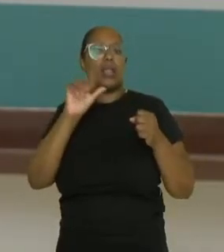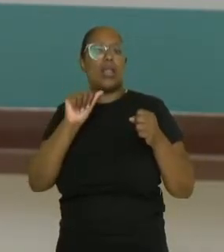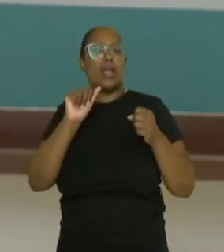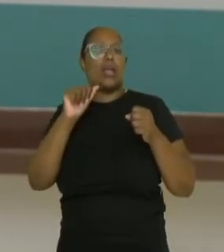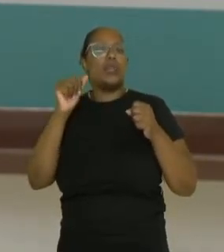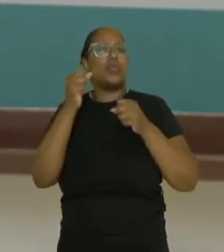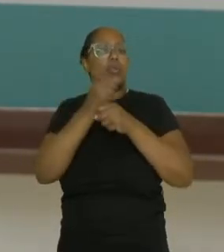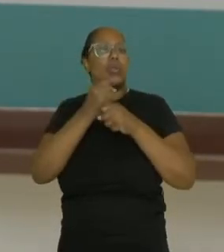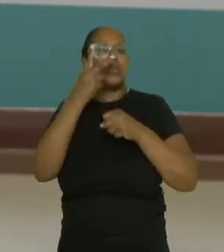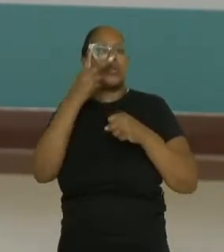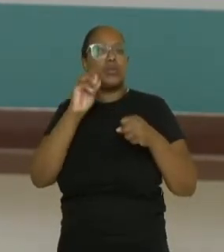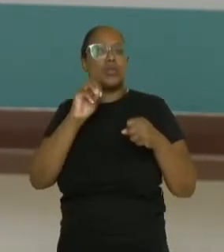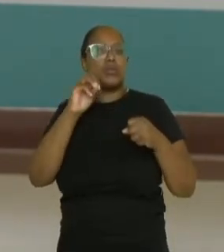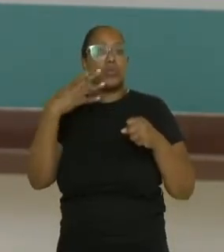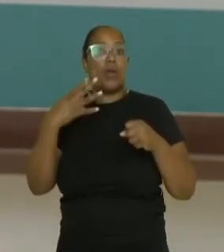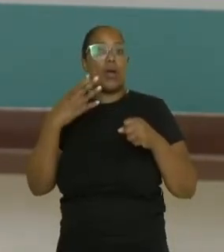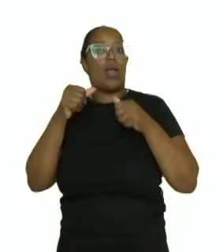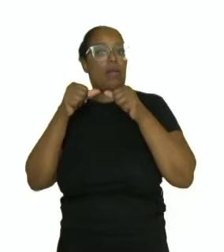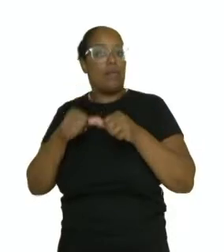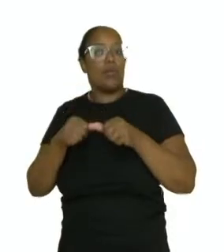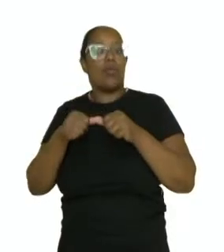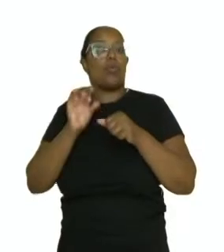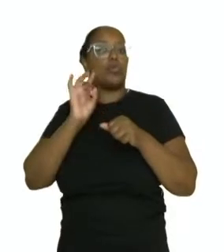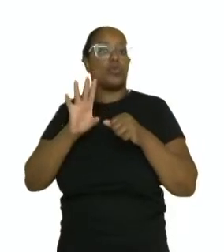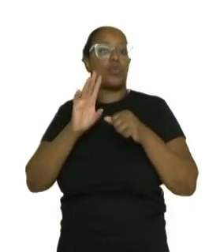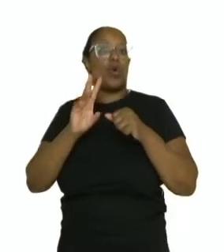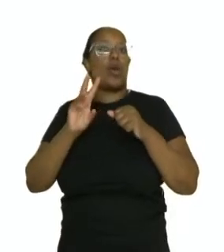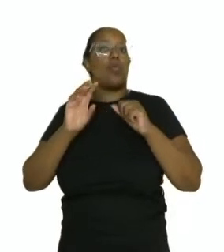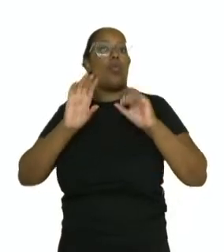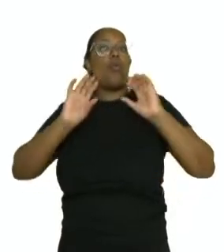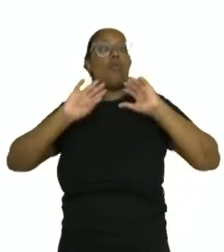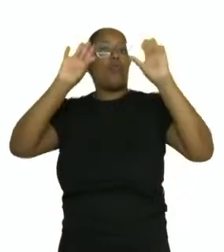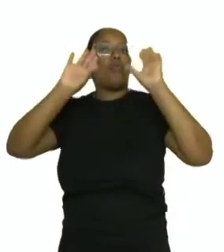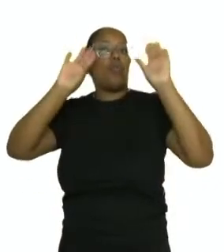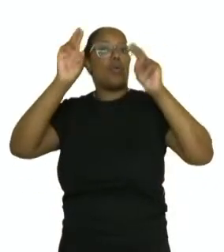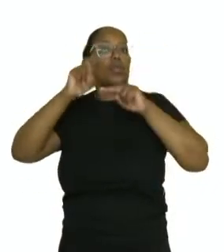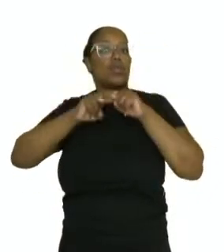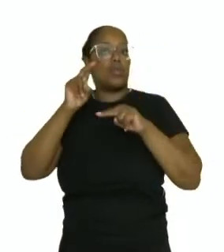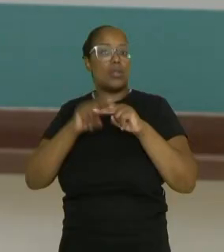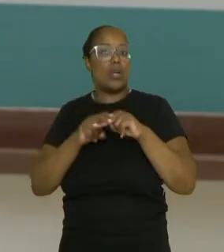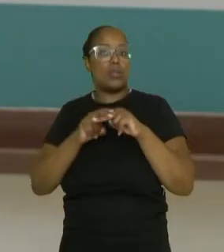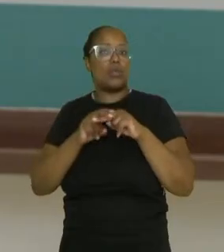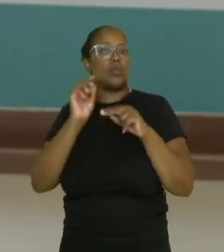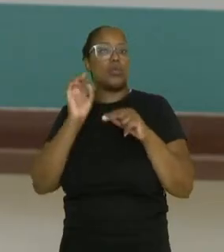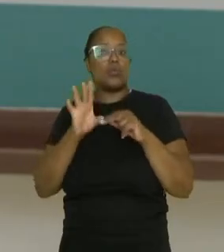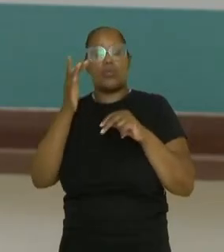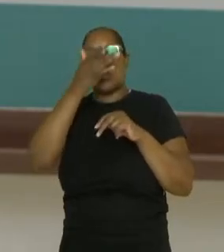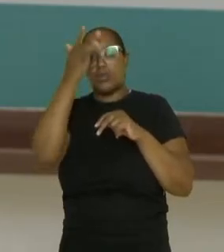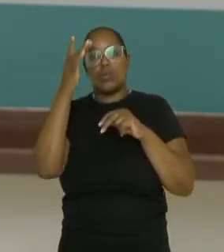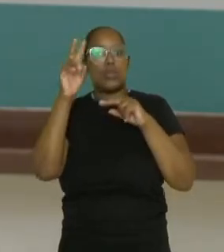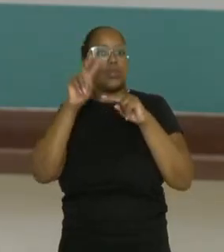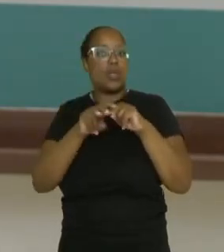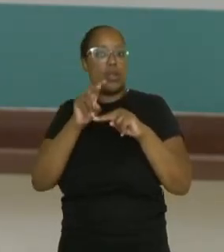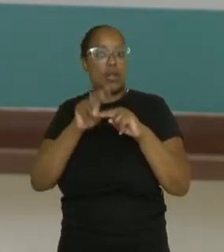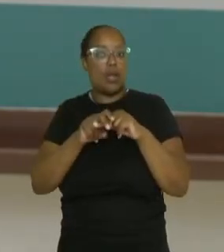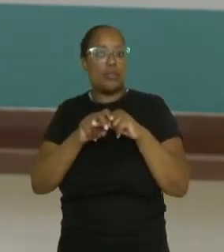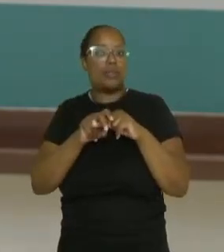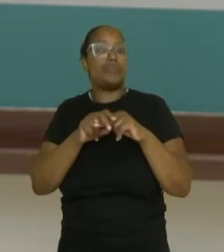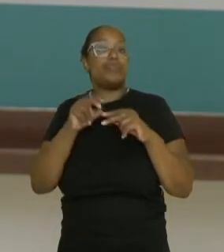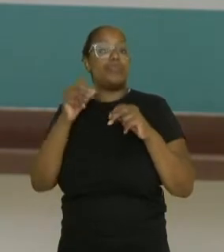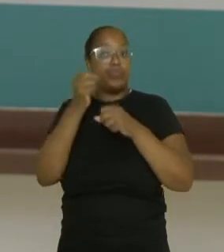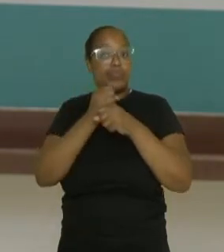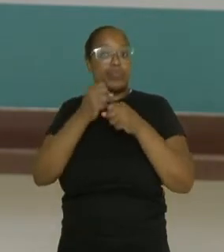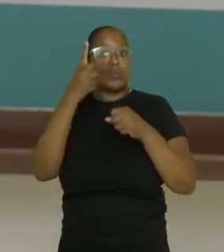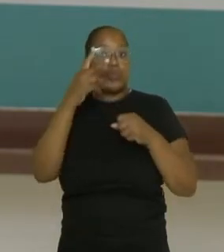apenas o vôlei sentado quando o vôlei para olímpico passou a ser disputado apenas com os atletas sentados então em 2004